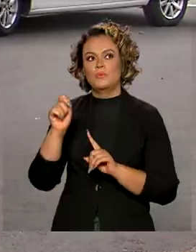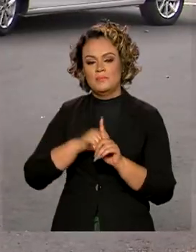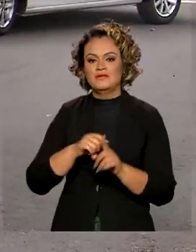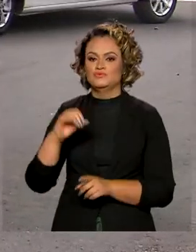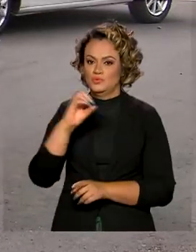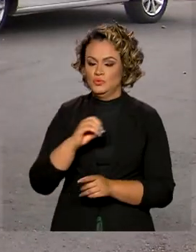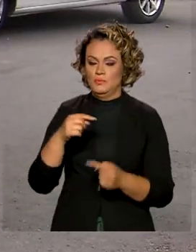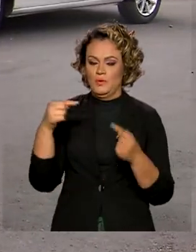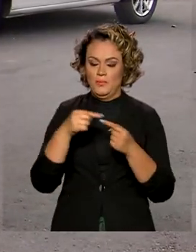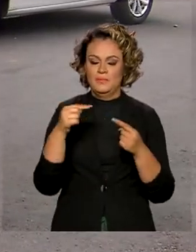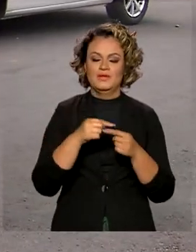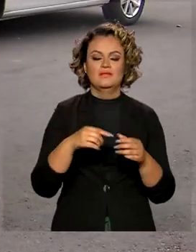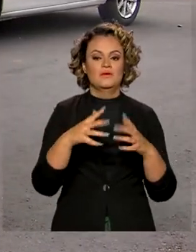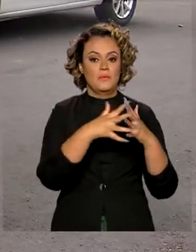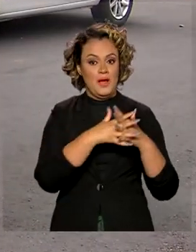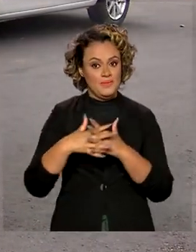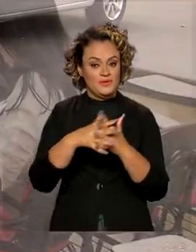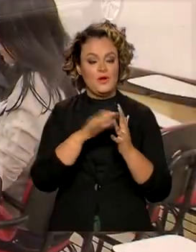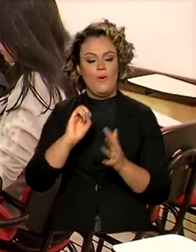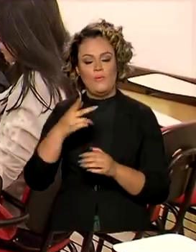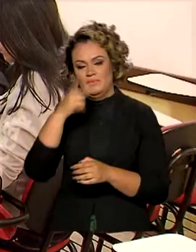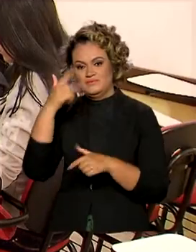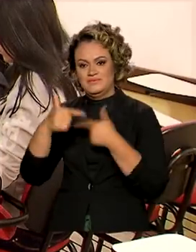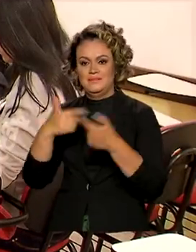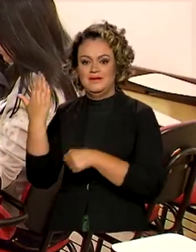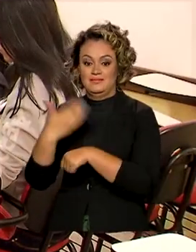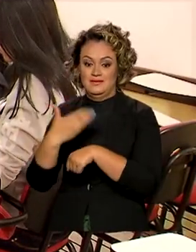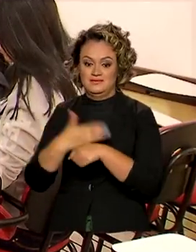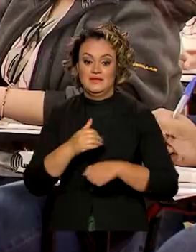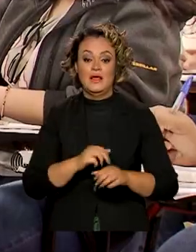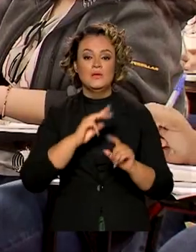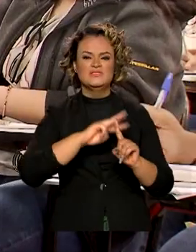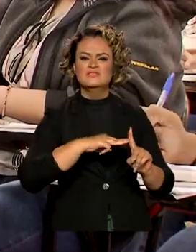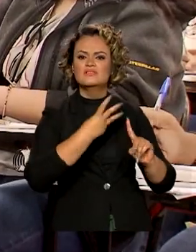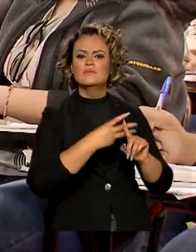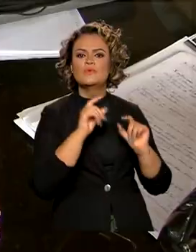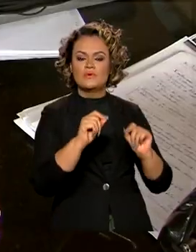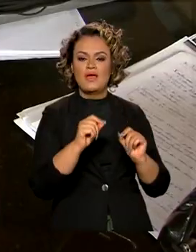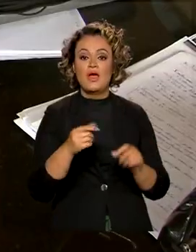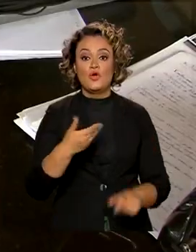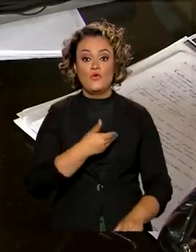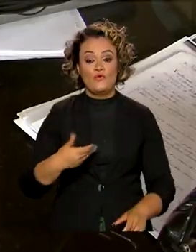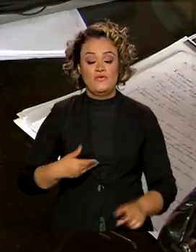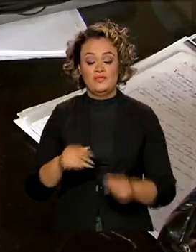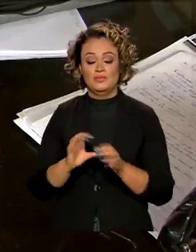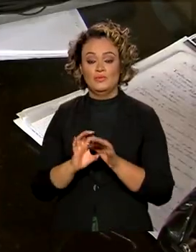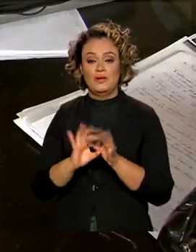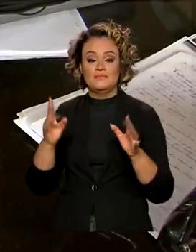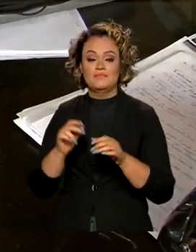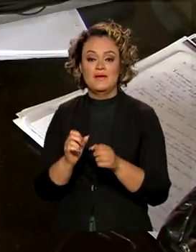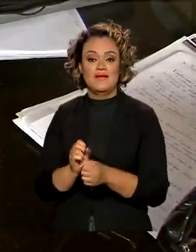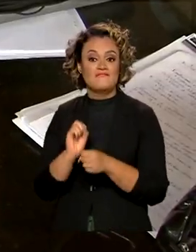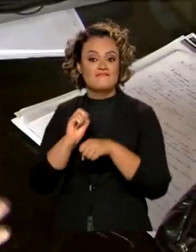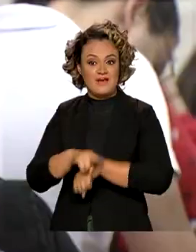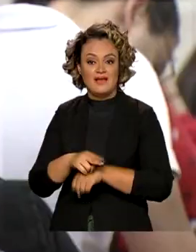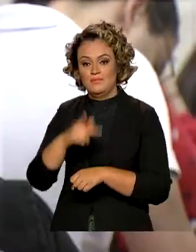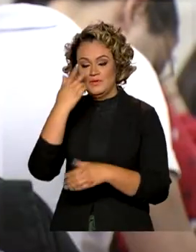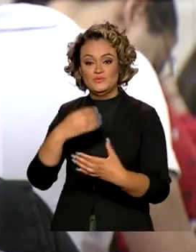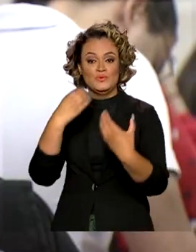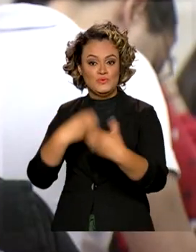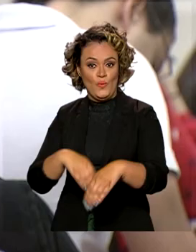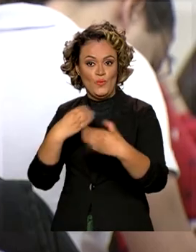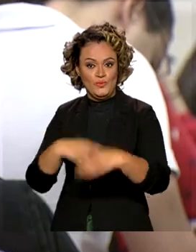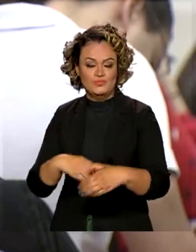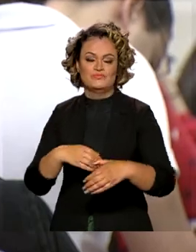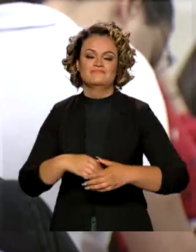caminhoneiros e taxistas. Três vezes mais, governo amplia número de aprovados em concursos públicos de